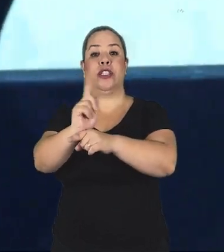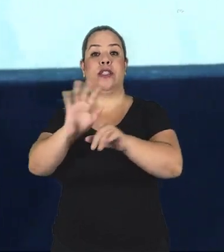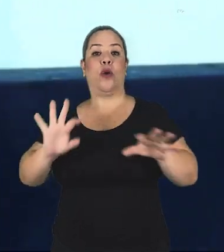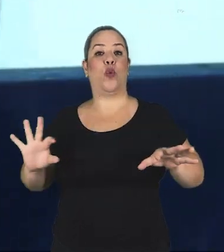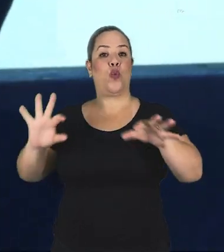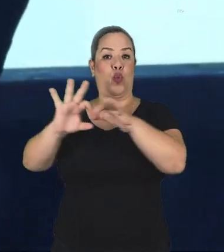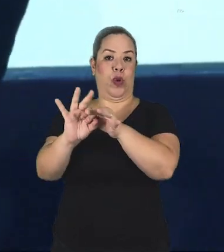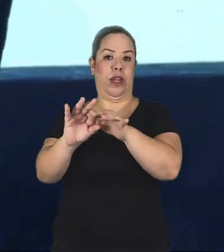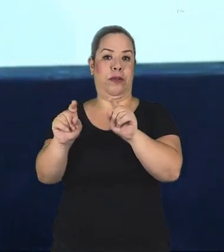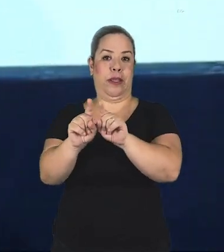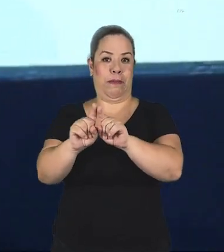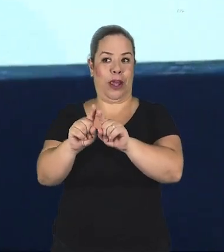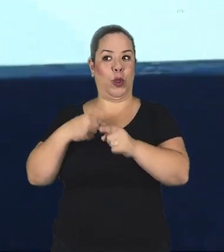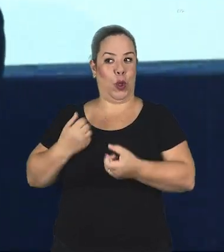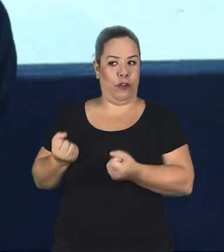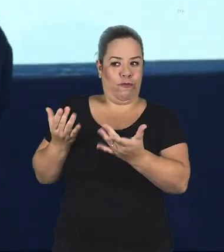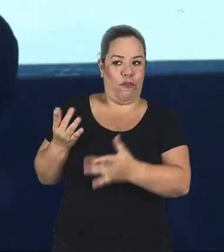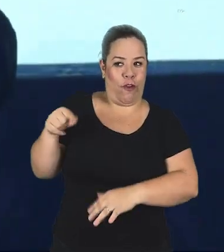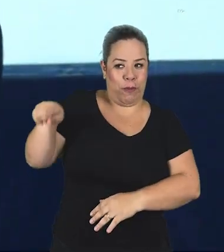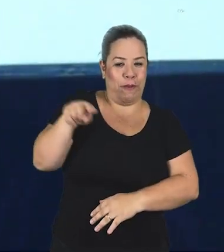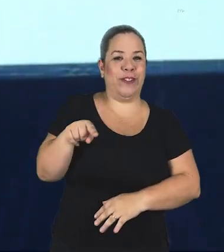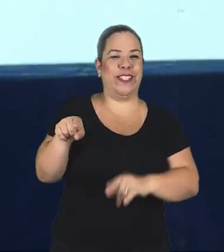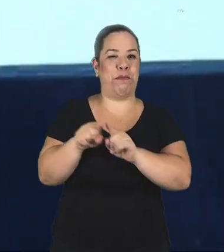devolvendo os créditos, viu, Jaqueline, que eu tinha roubado.